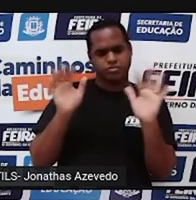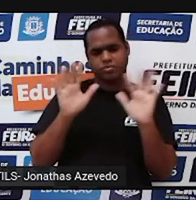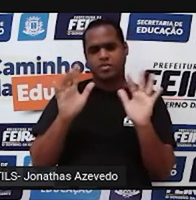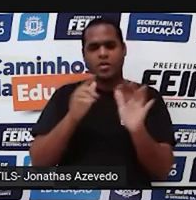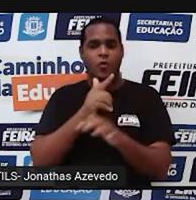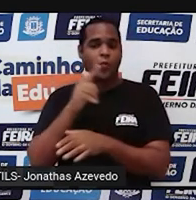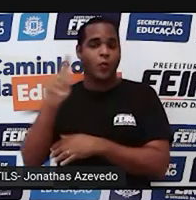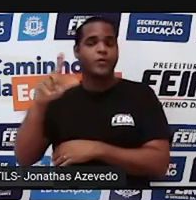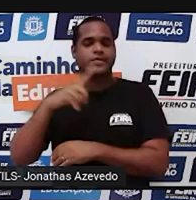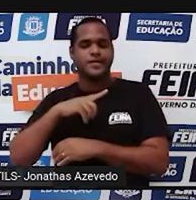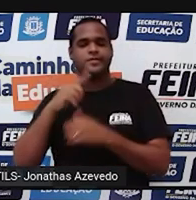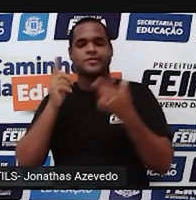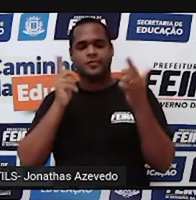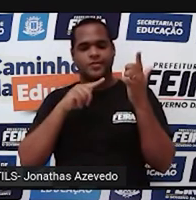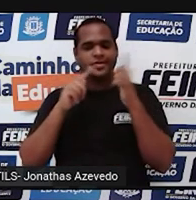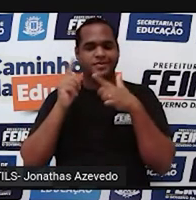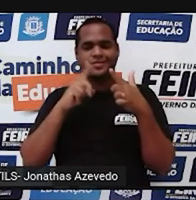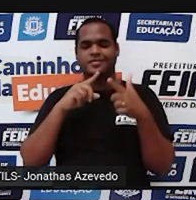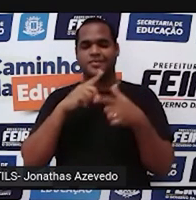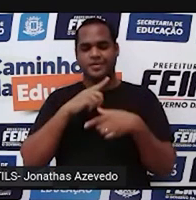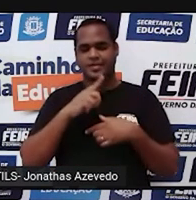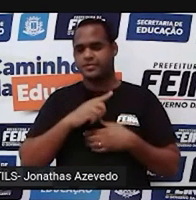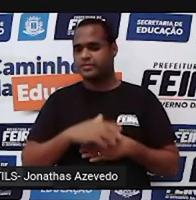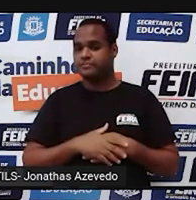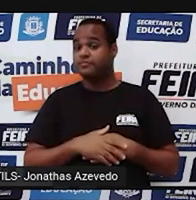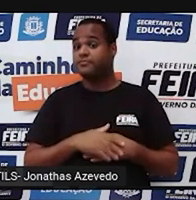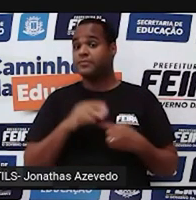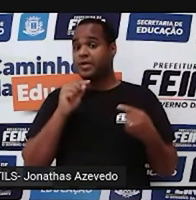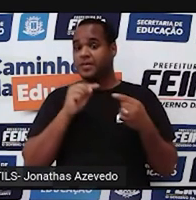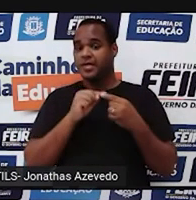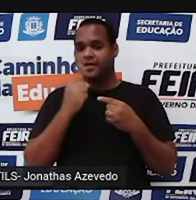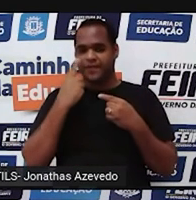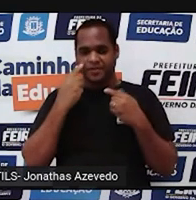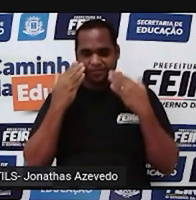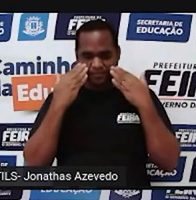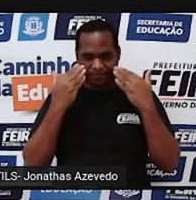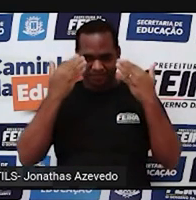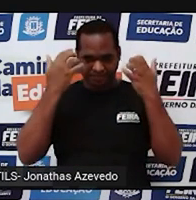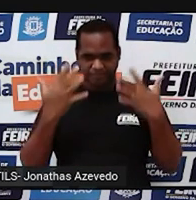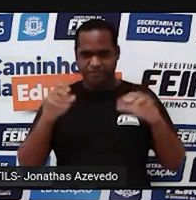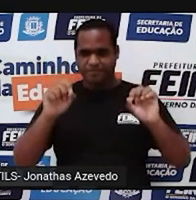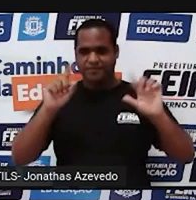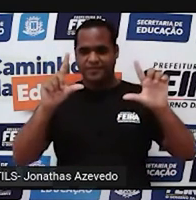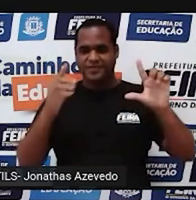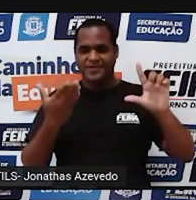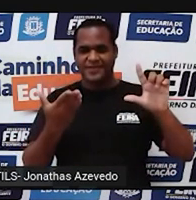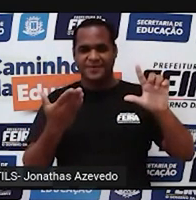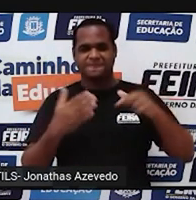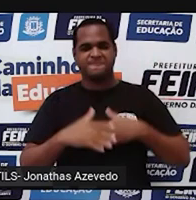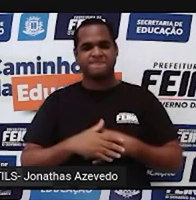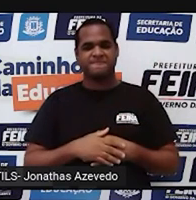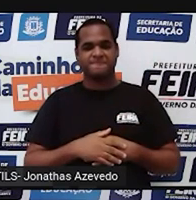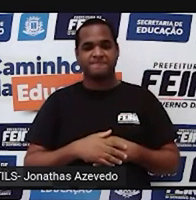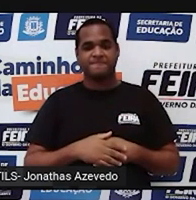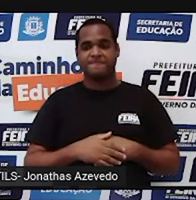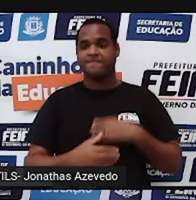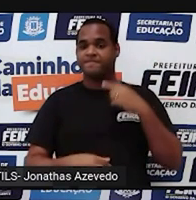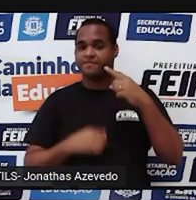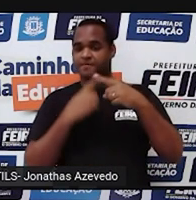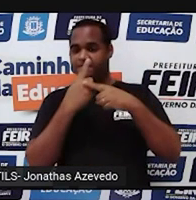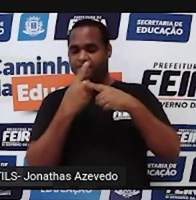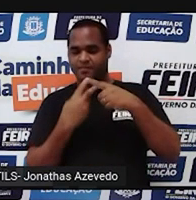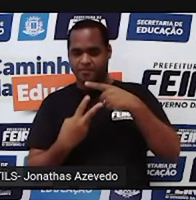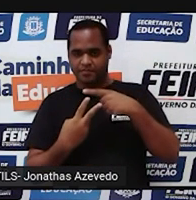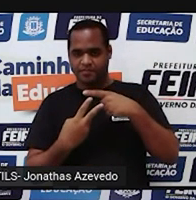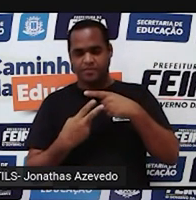outra forma de fazer. E a forma de fazer é essa que vai aparecer aí na tela. A fração 1 por 2,